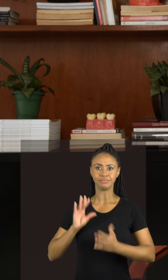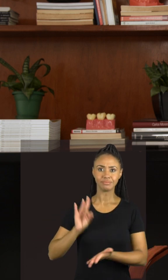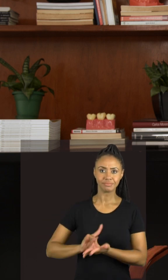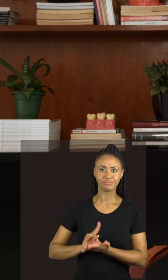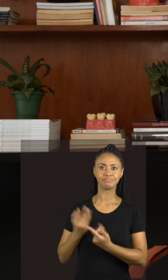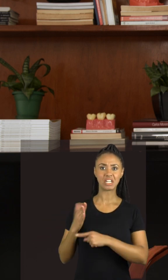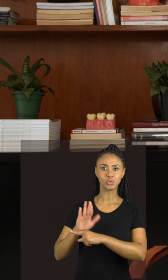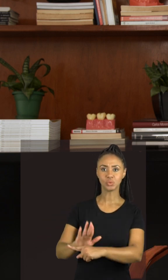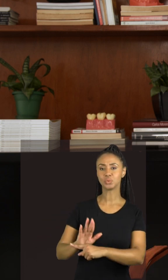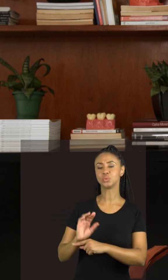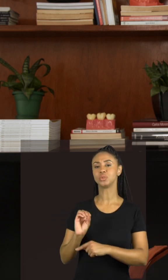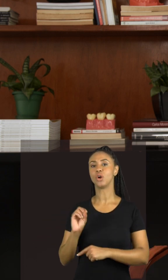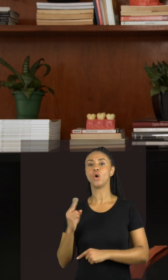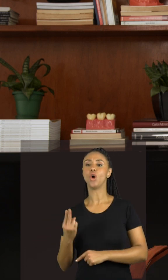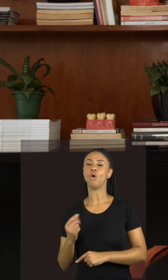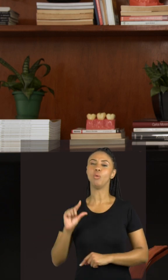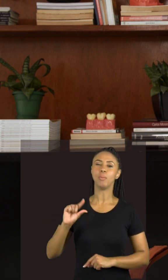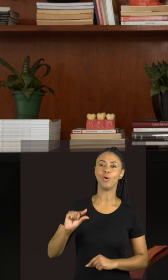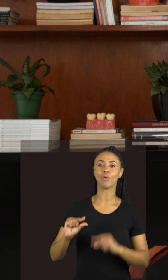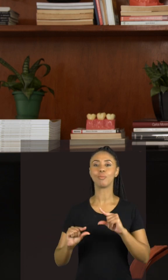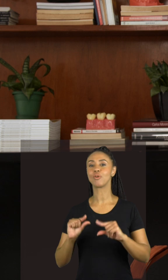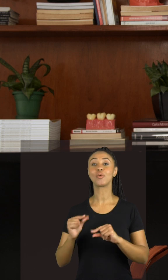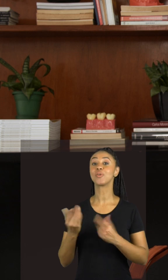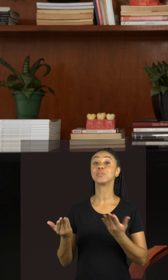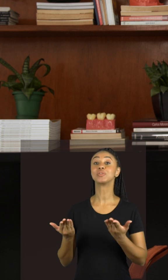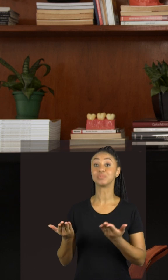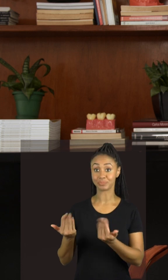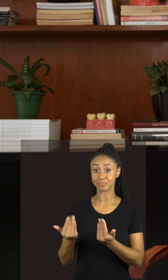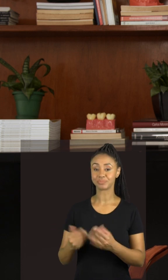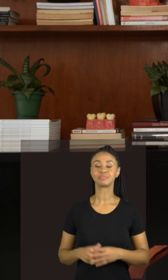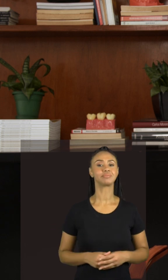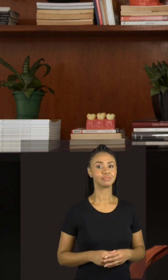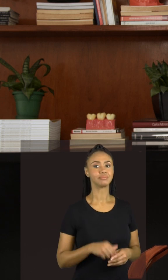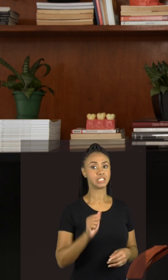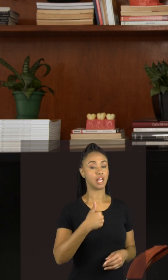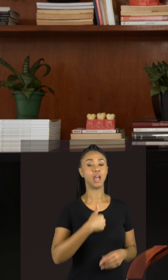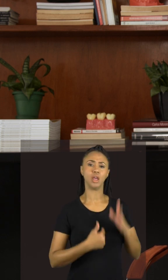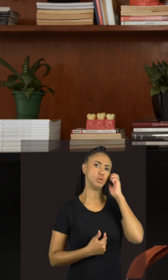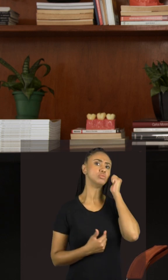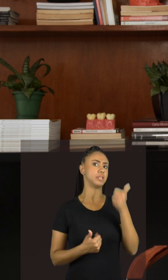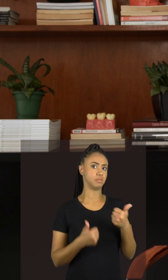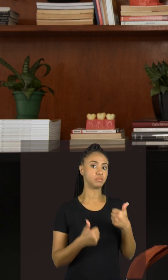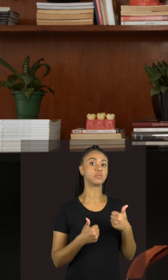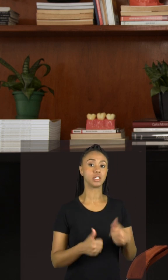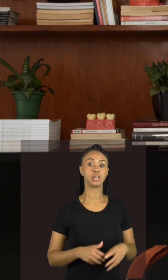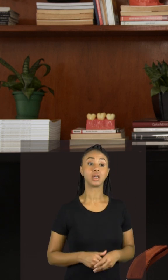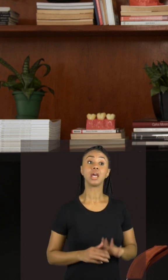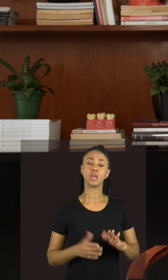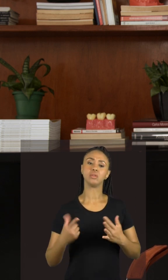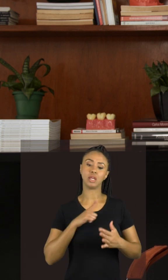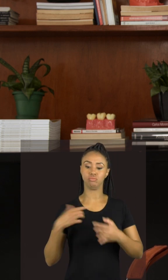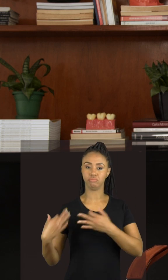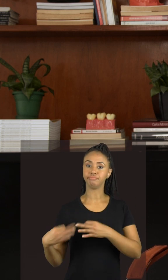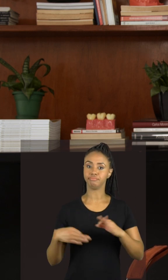funciona ou se funciona em partes. Sim, eu durmo super bem, e eu tenho sim